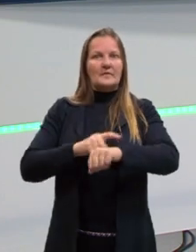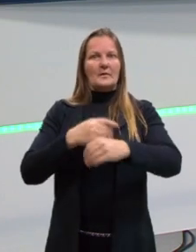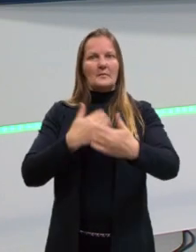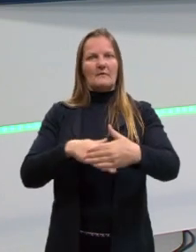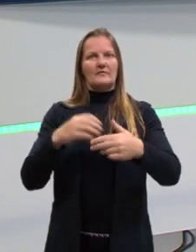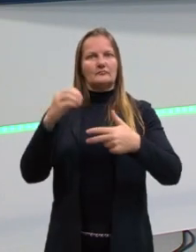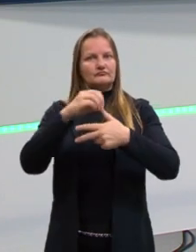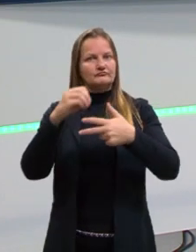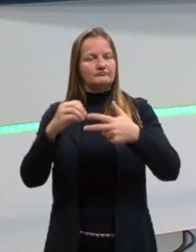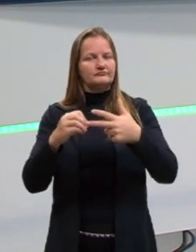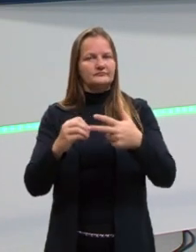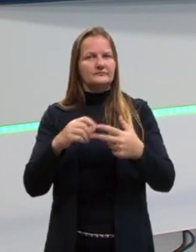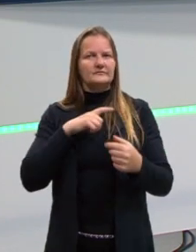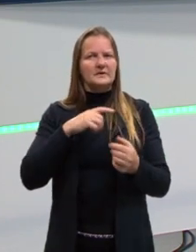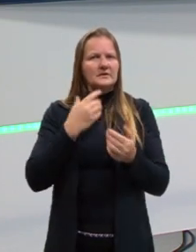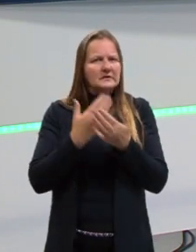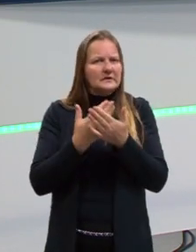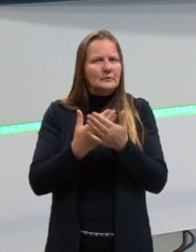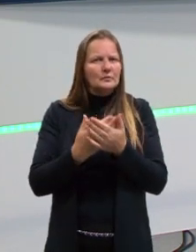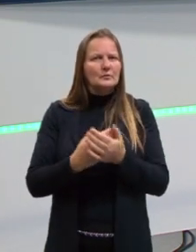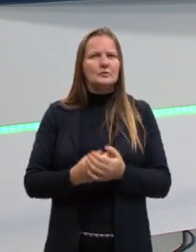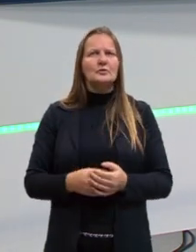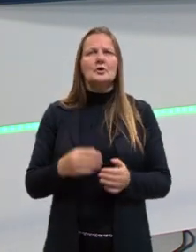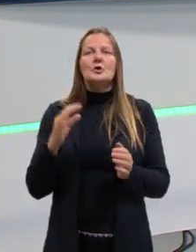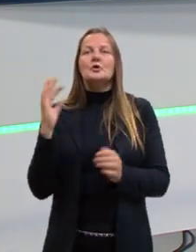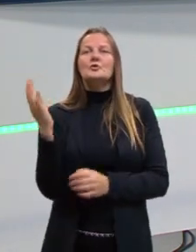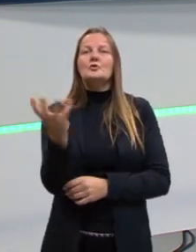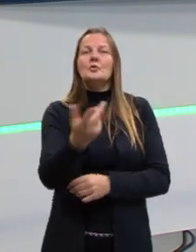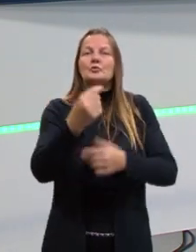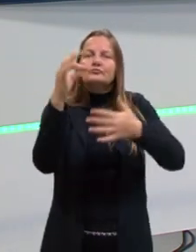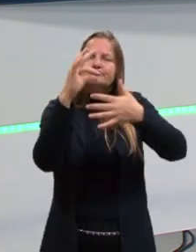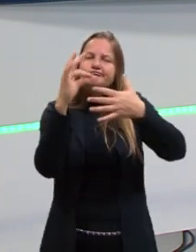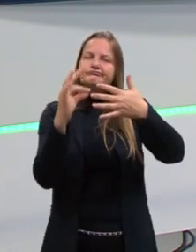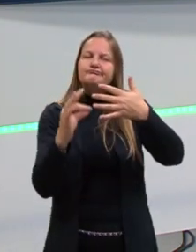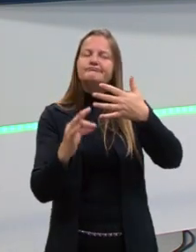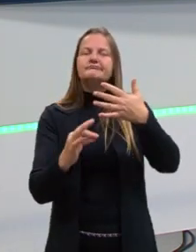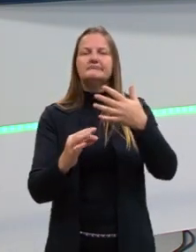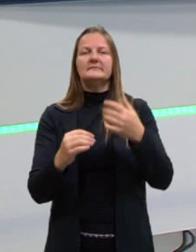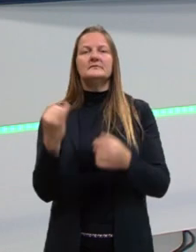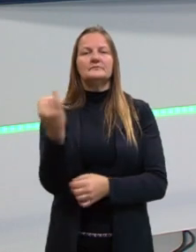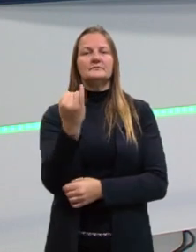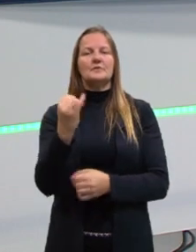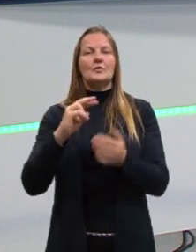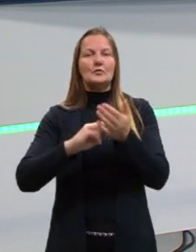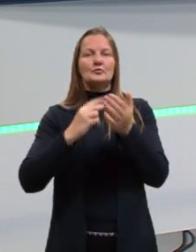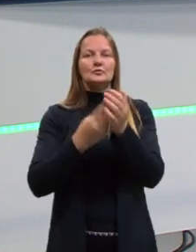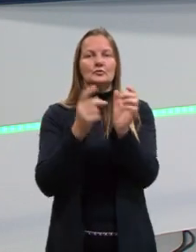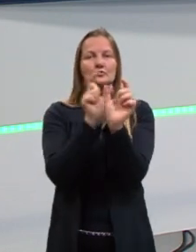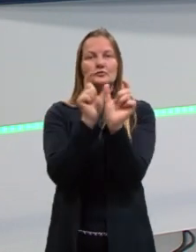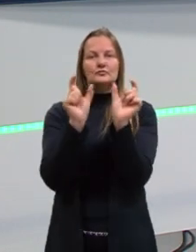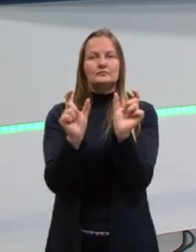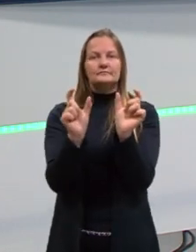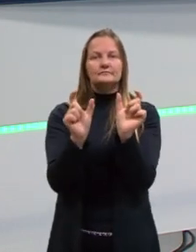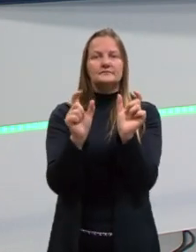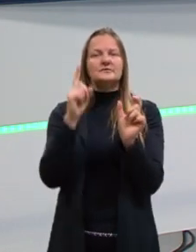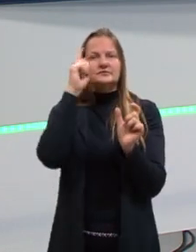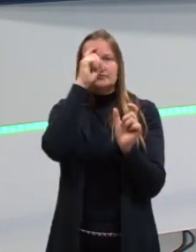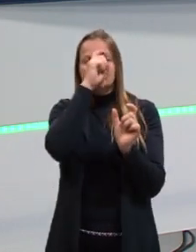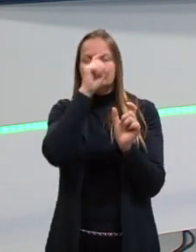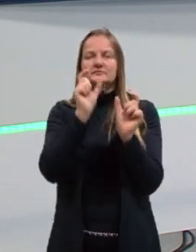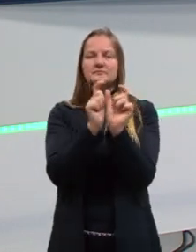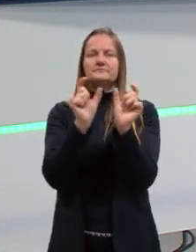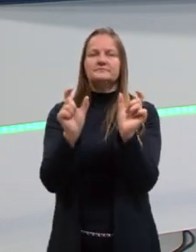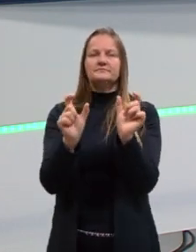E eu tenho um tempo para isso. Então, todos esses detalhezinhos aqui, como os dos sinônimos, quais são as palavras difíceis,